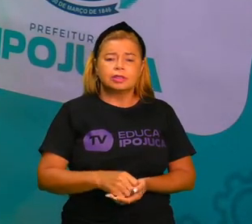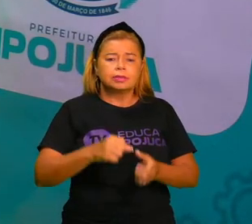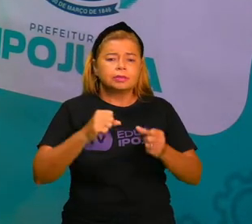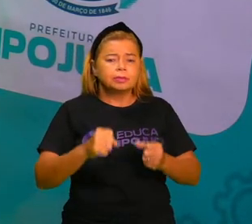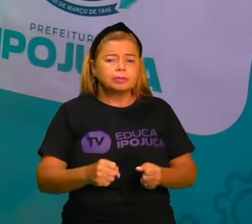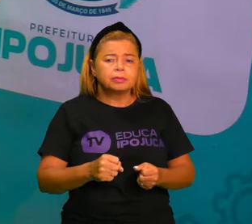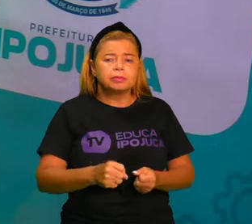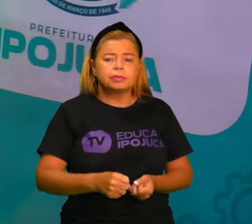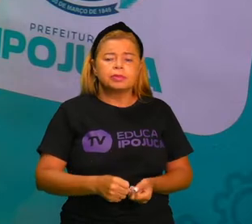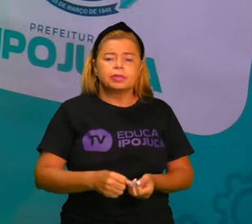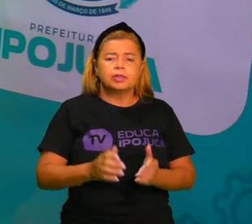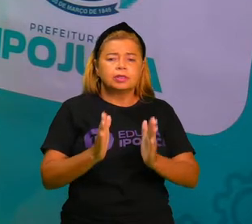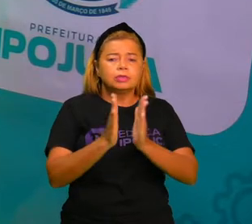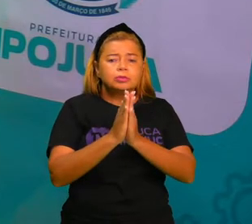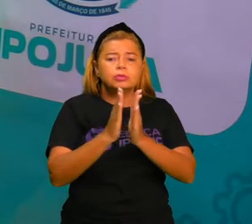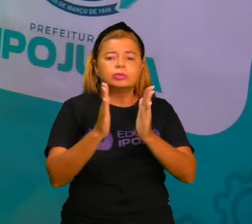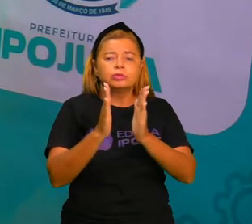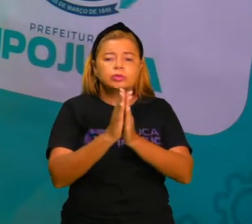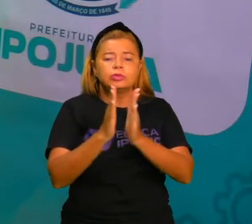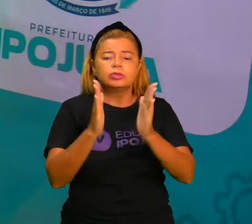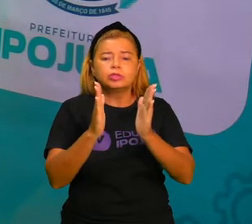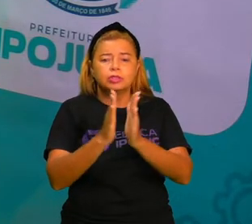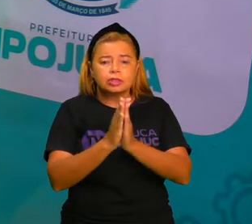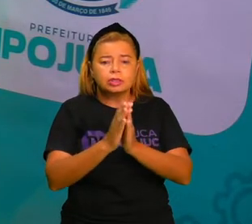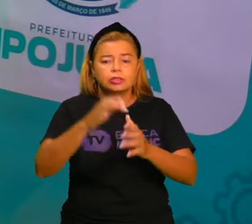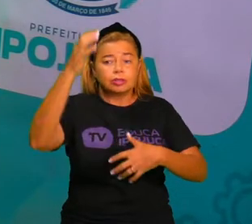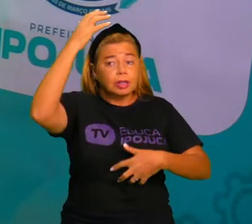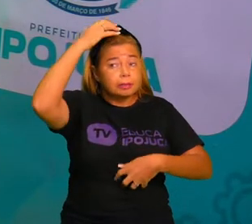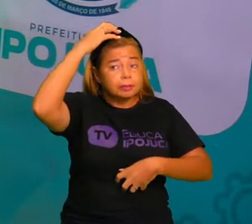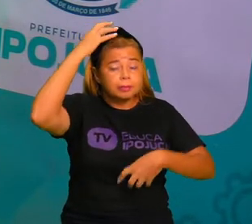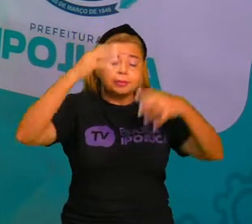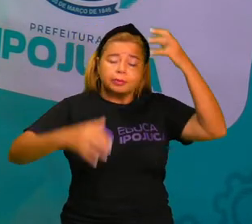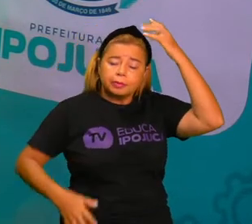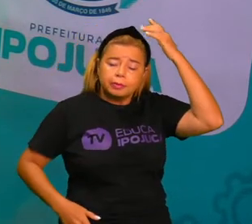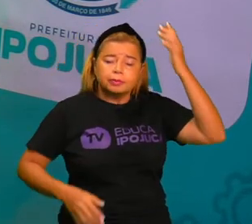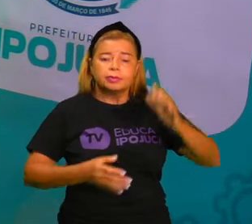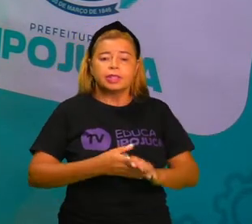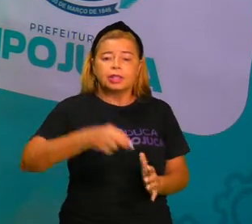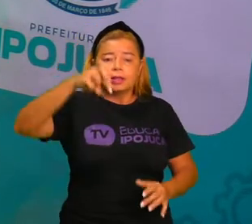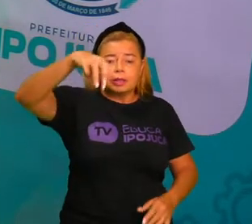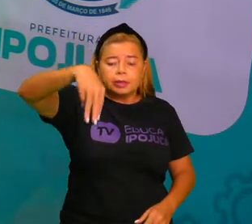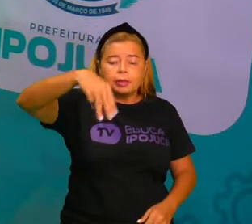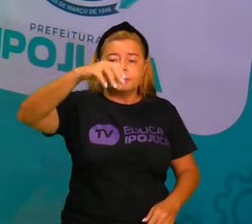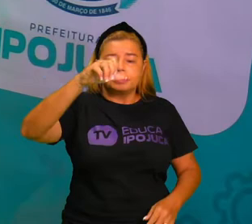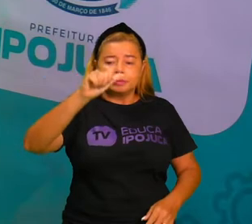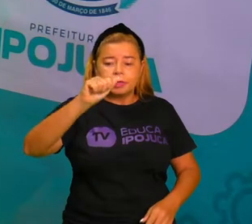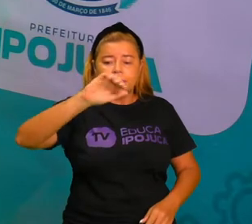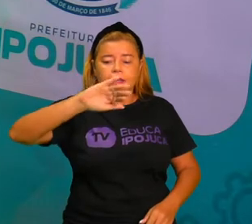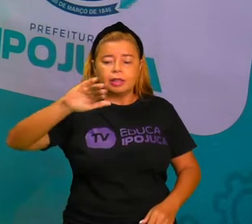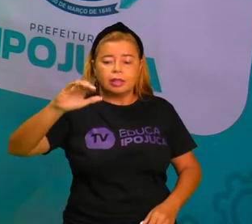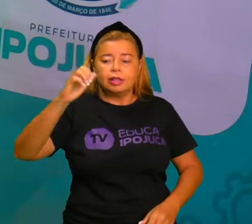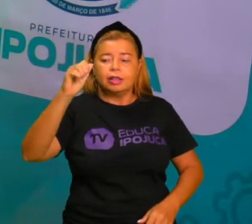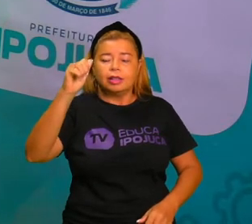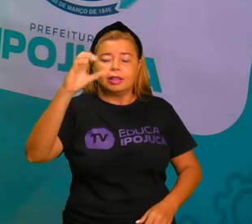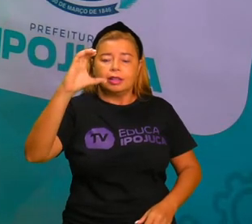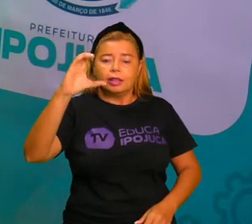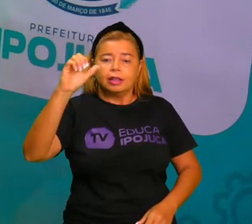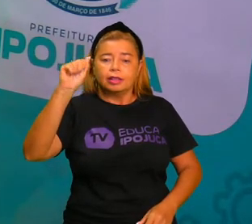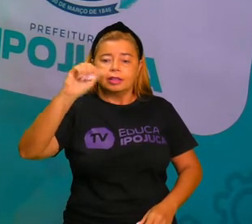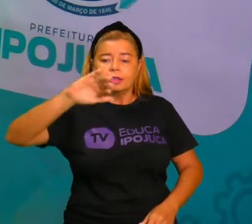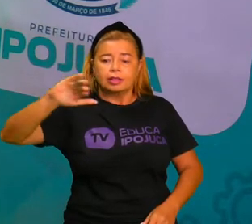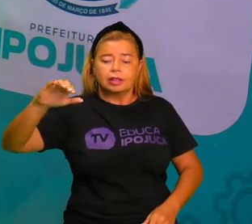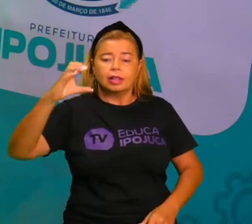Macaco. Tá certo? Você pode riscar. Macaco. Três vezes? Então, trisílaba.